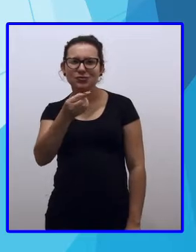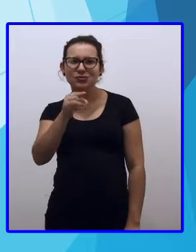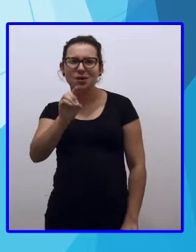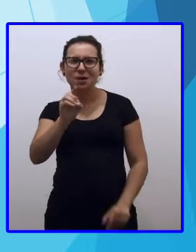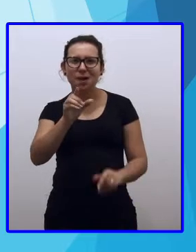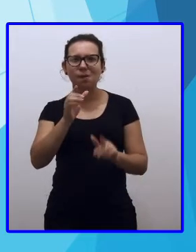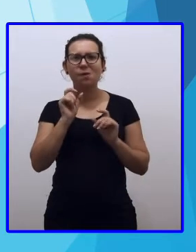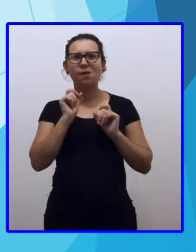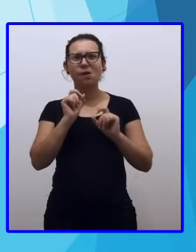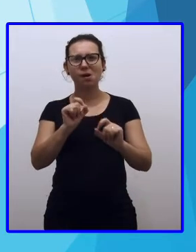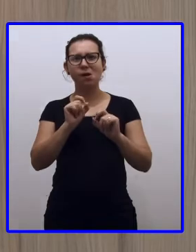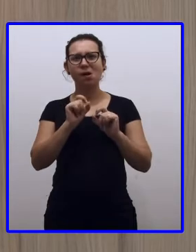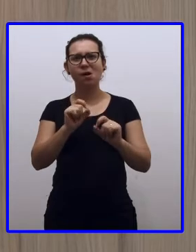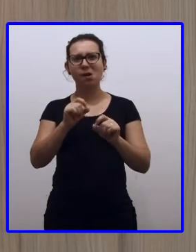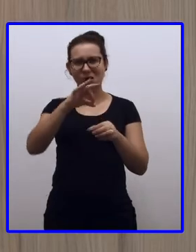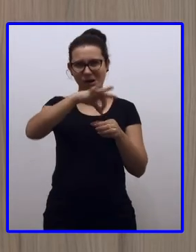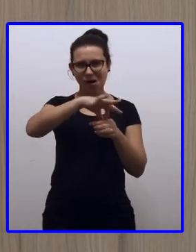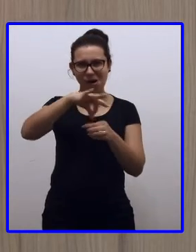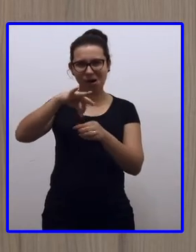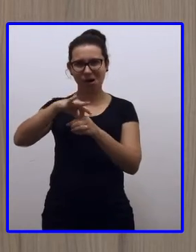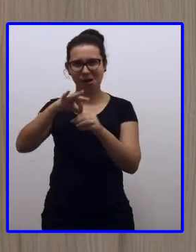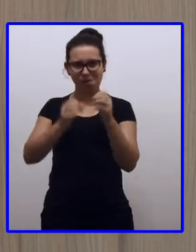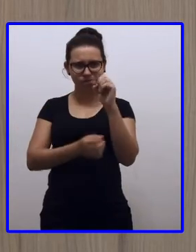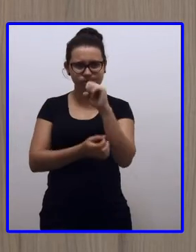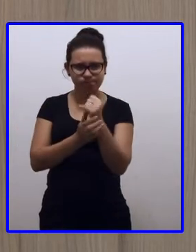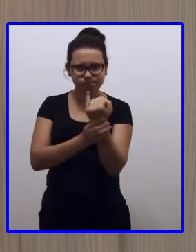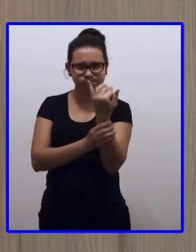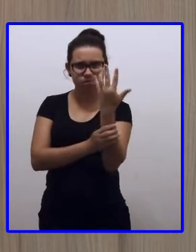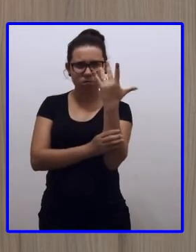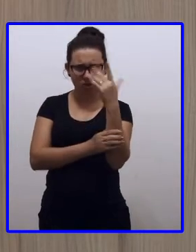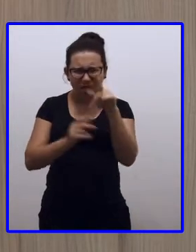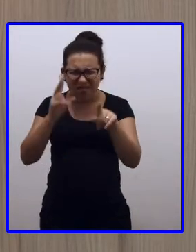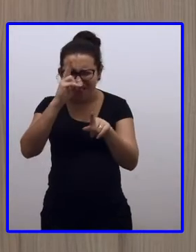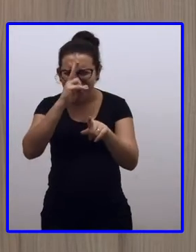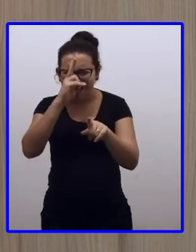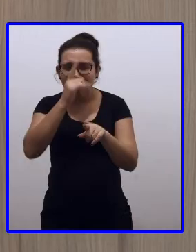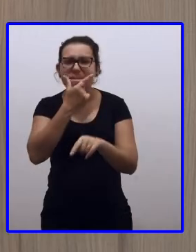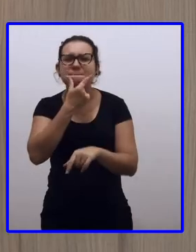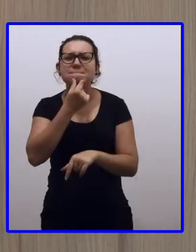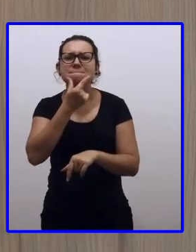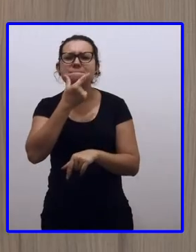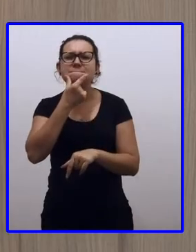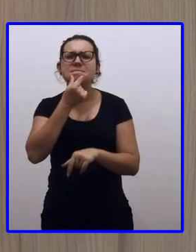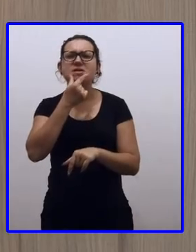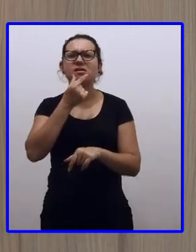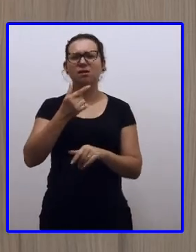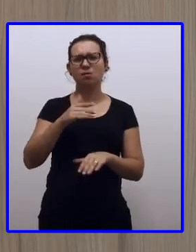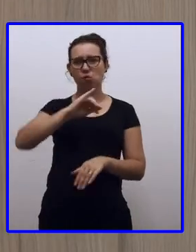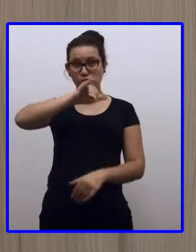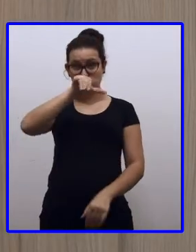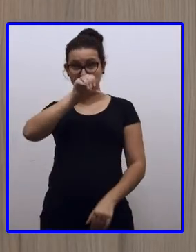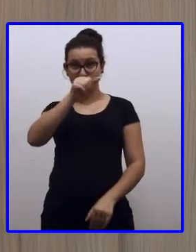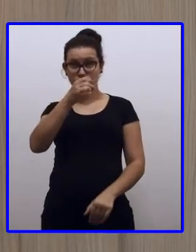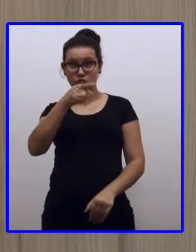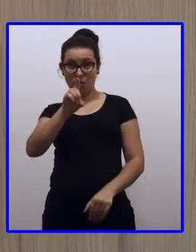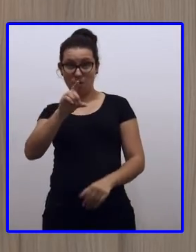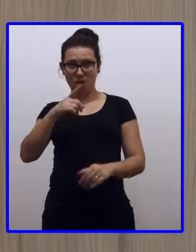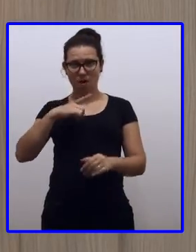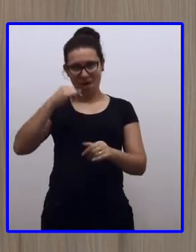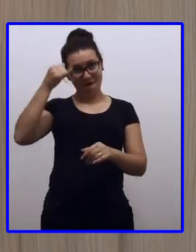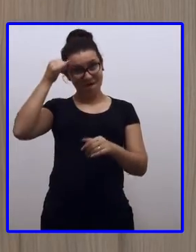história? Aquela história do menininho João, que pegou a vaquinha, a mamãe dele falou, vai lá vender no mercado.